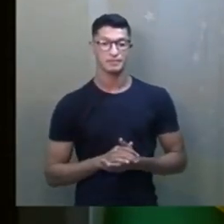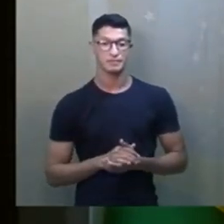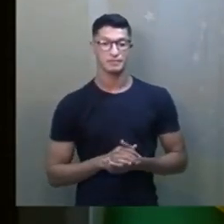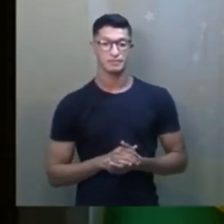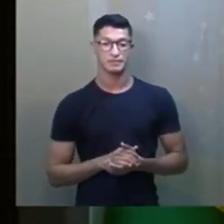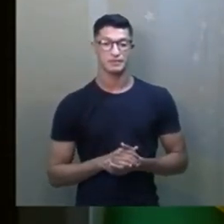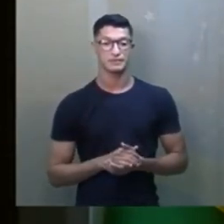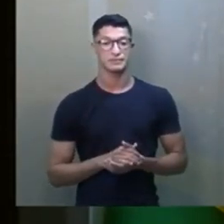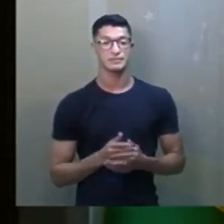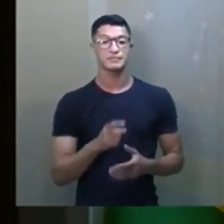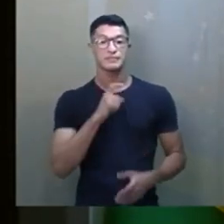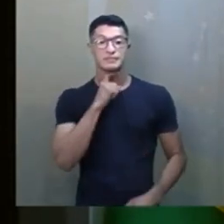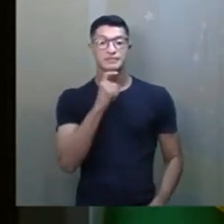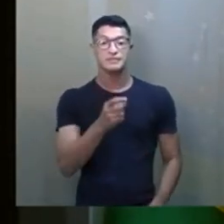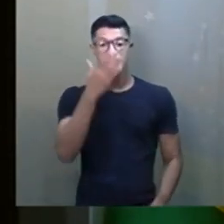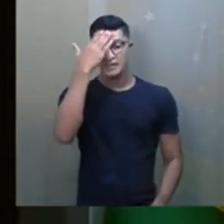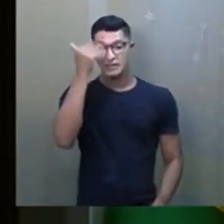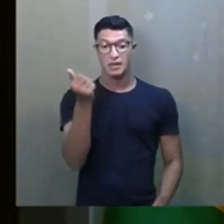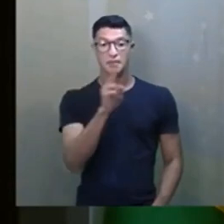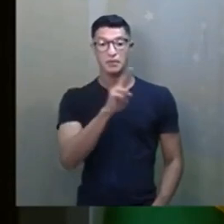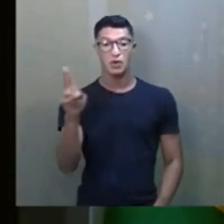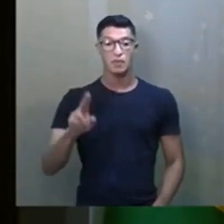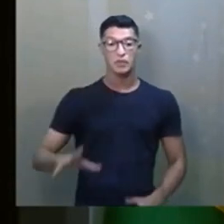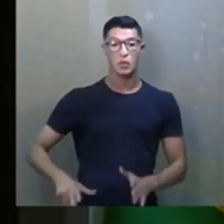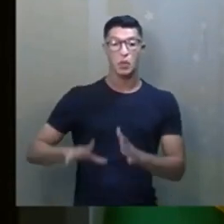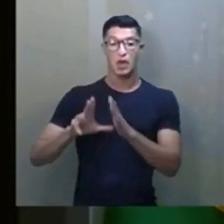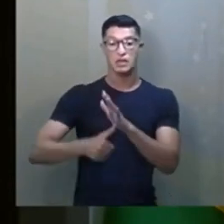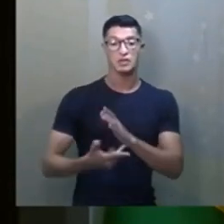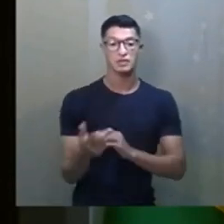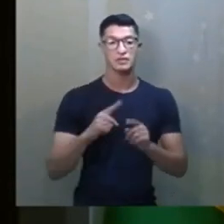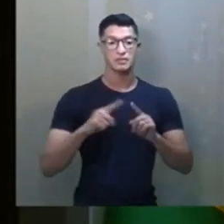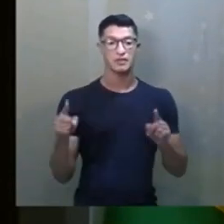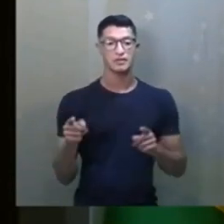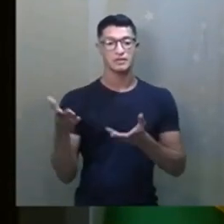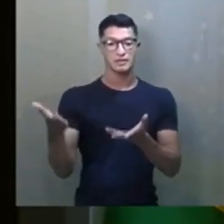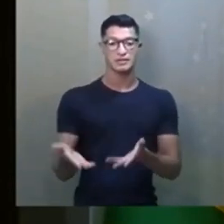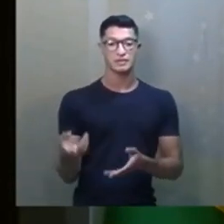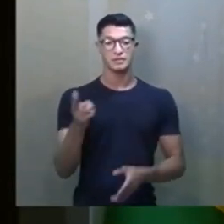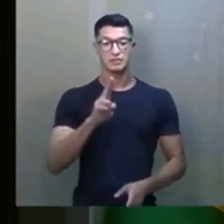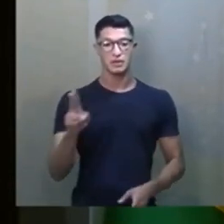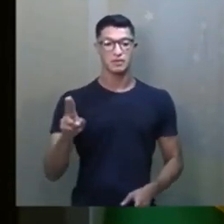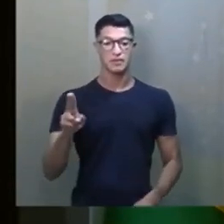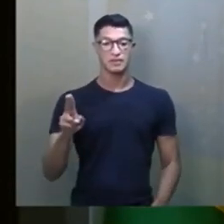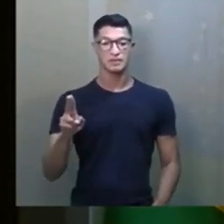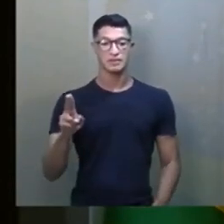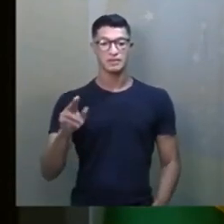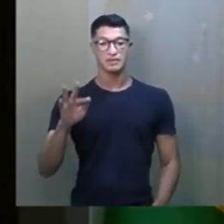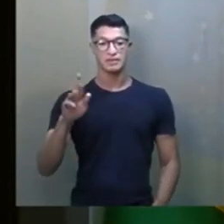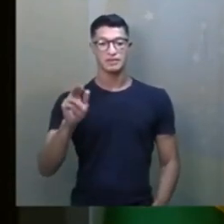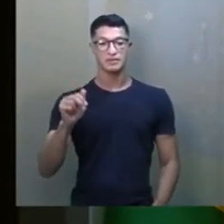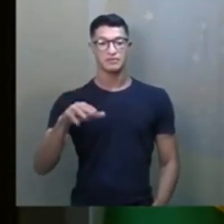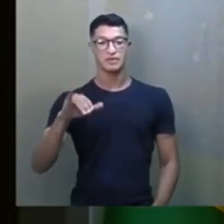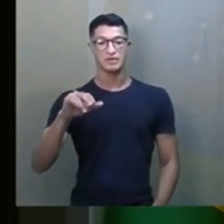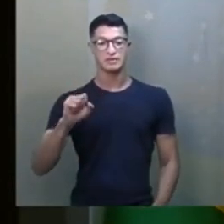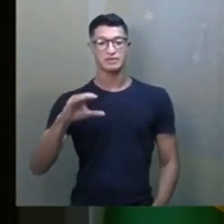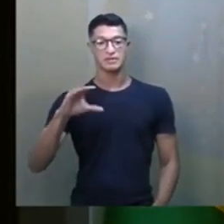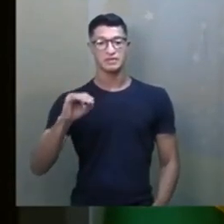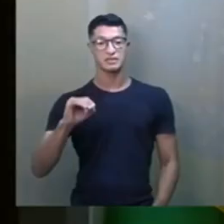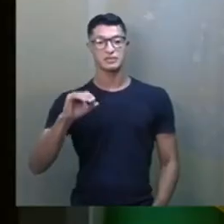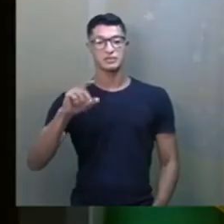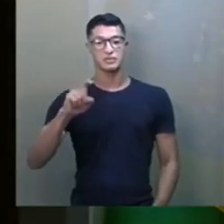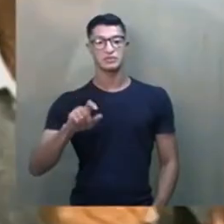Meus amigos, ninguém sabe o nome do assaltante, mas o assaltado se chamava Francisco Cândido Xavier.